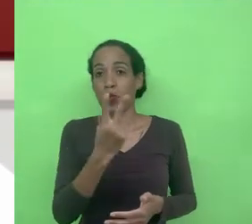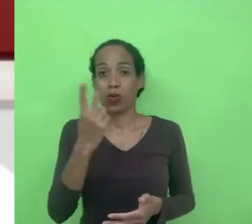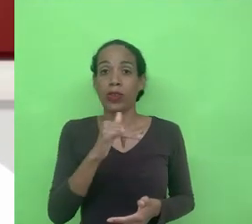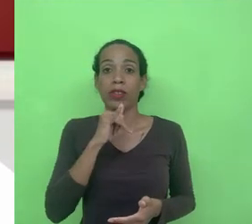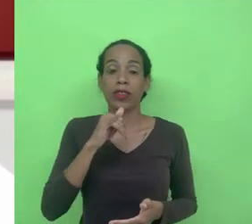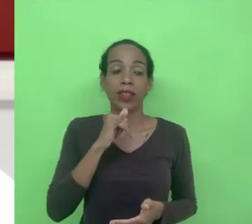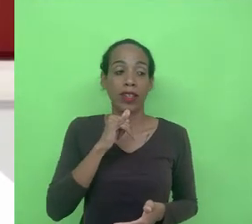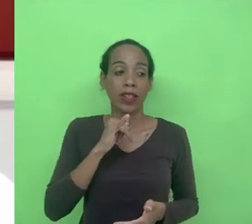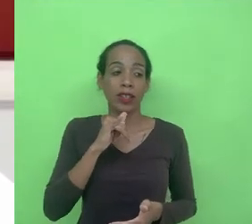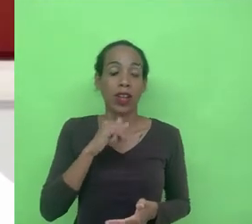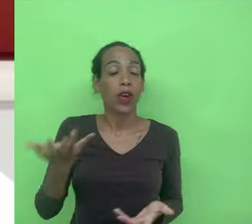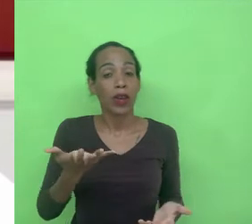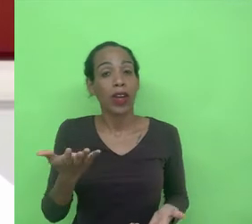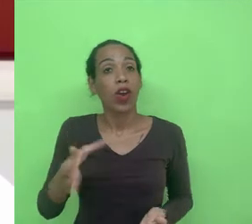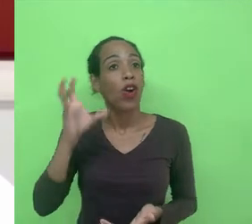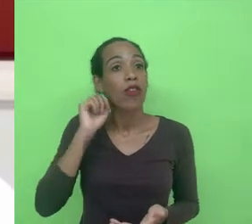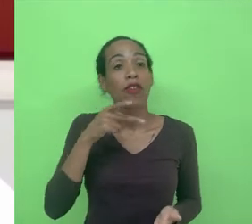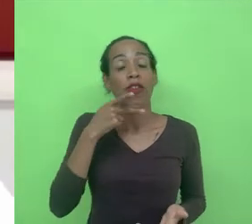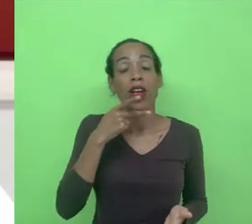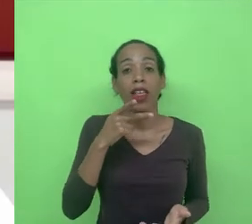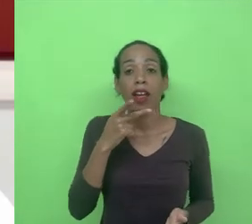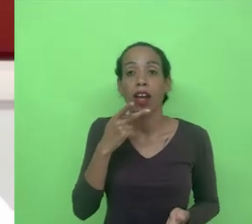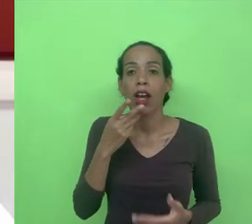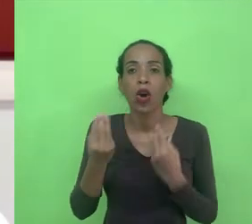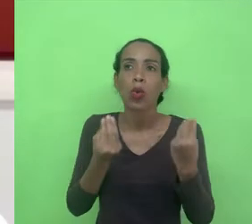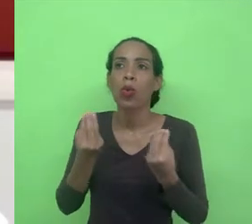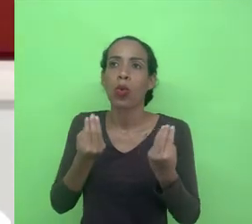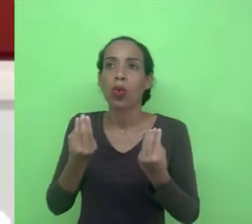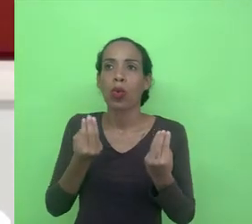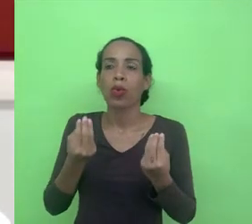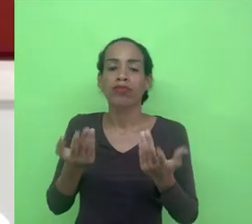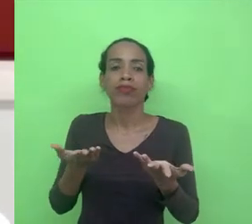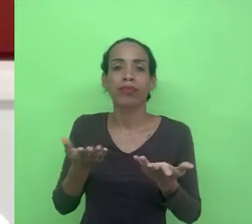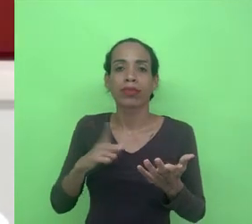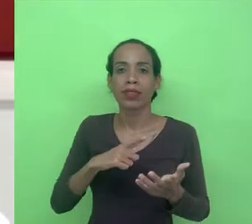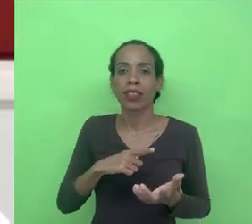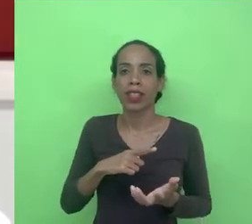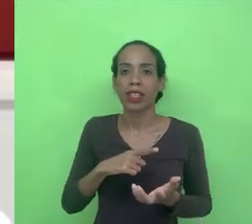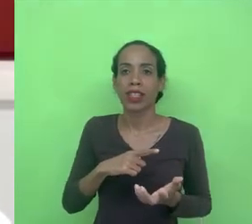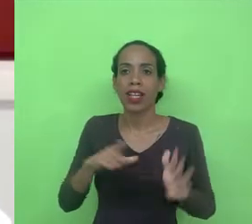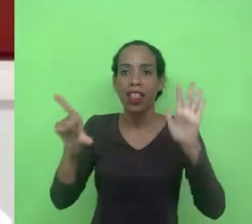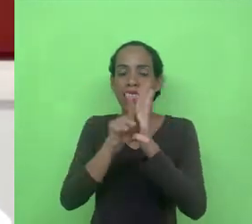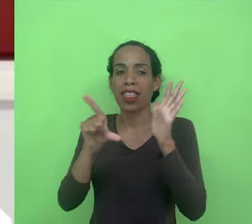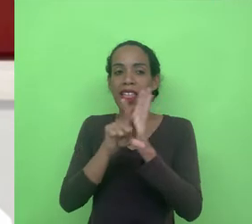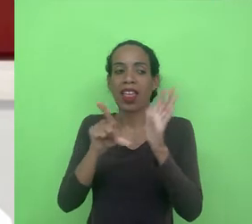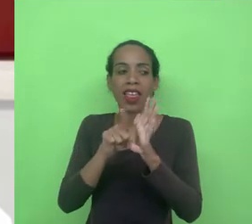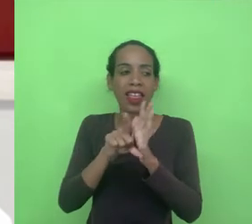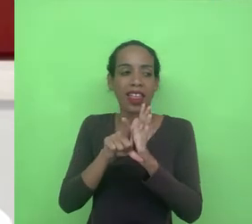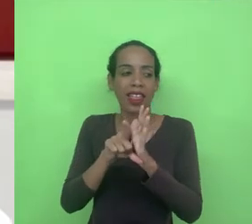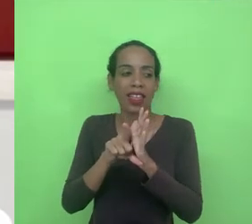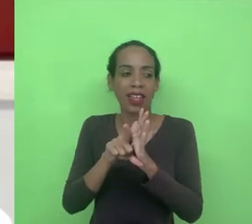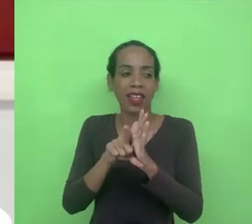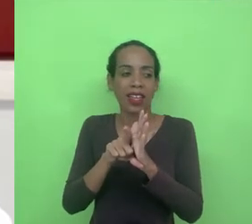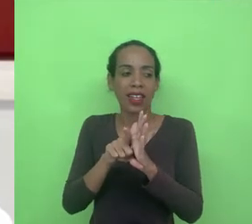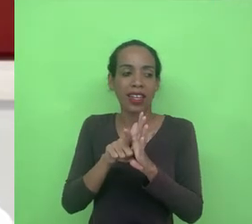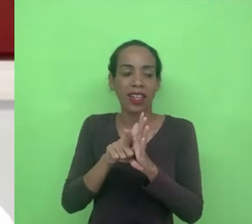ouvi-lo falar um pouquinho sobre quais são realmente os limites da lei oriunda do Estado nacional